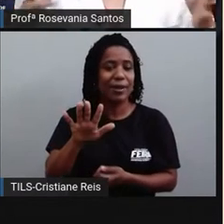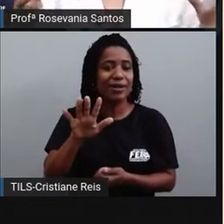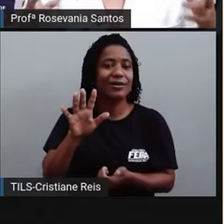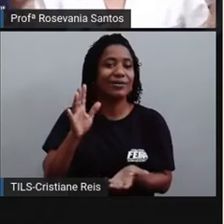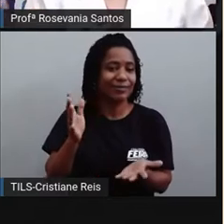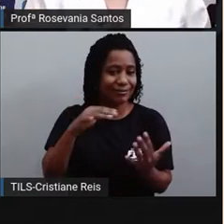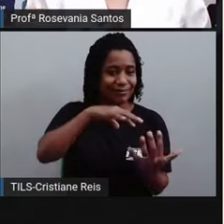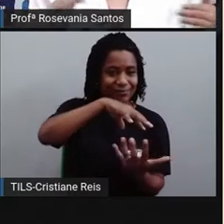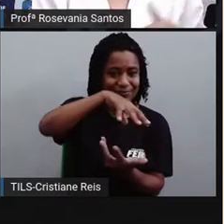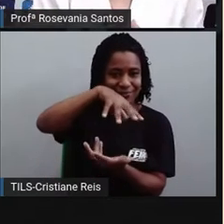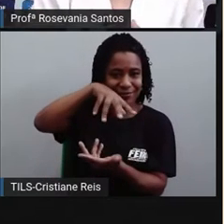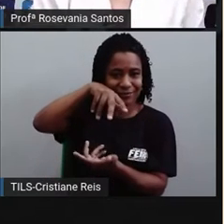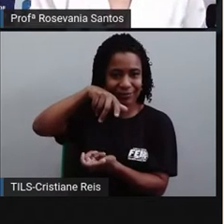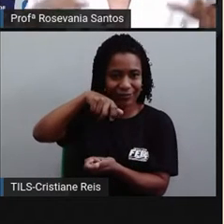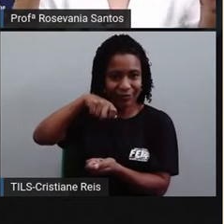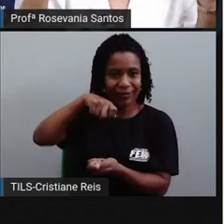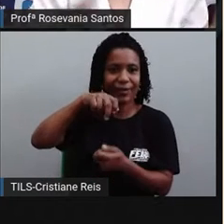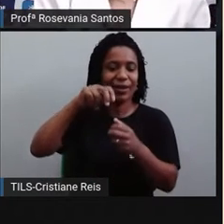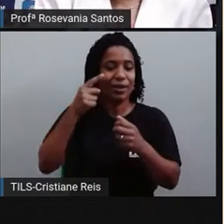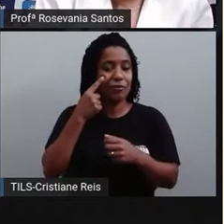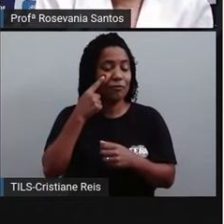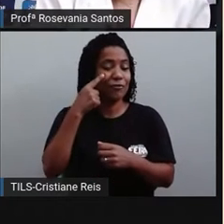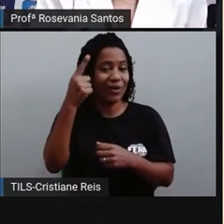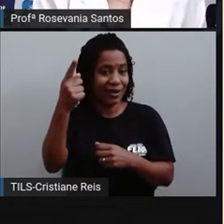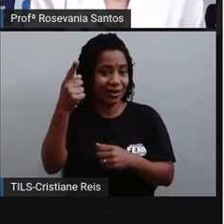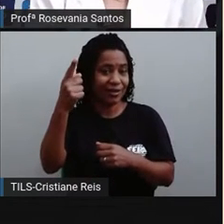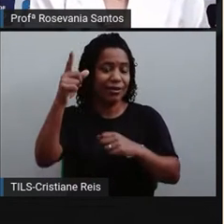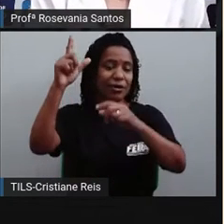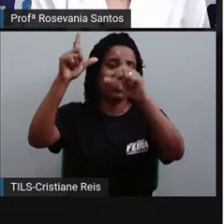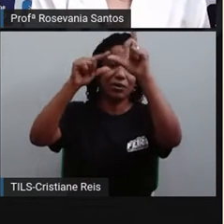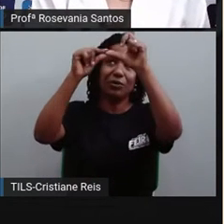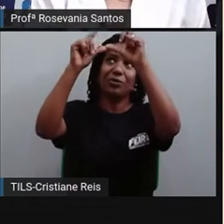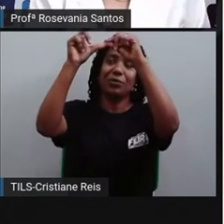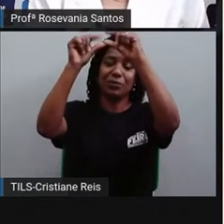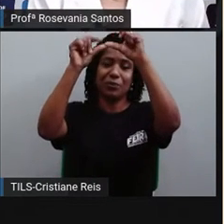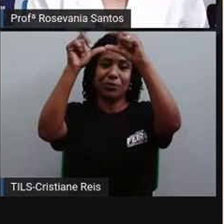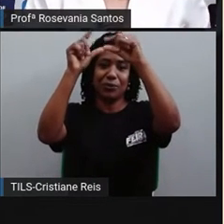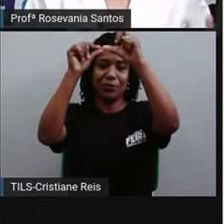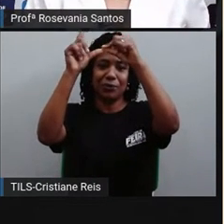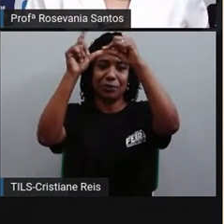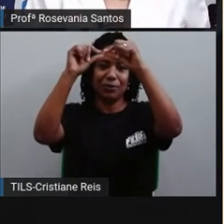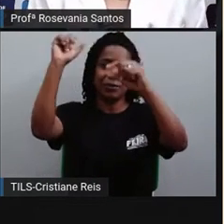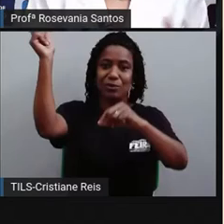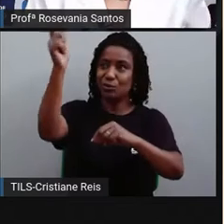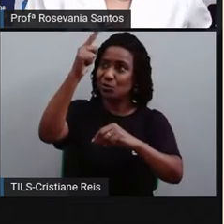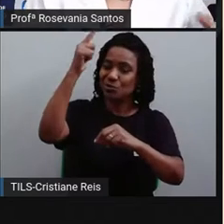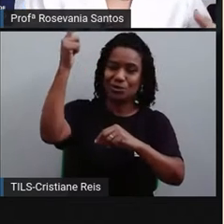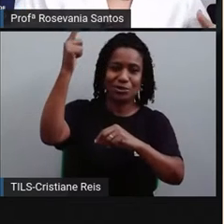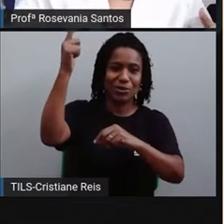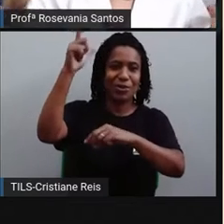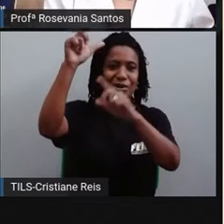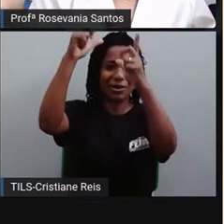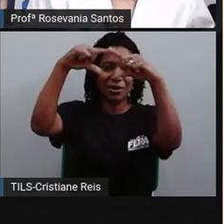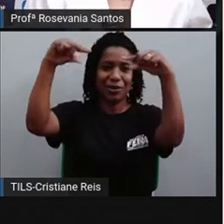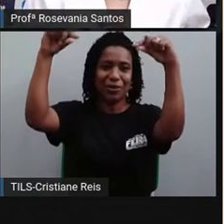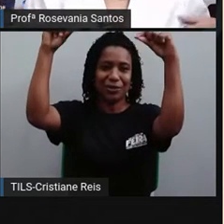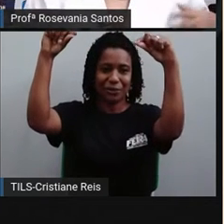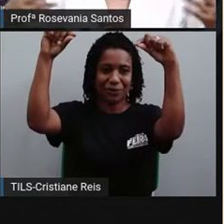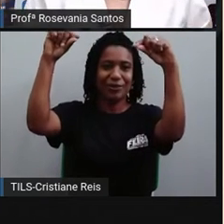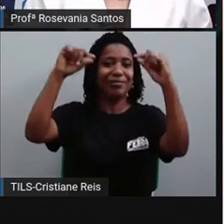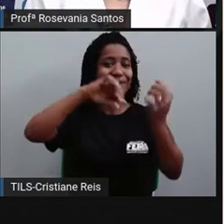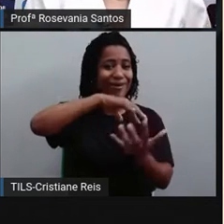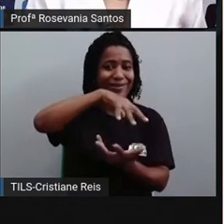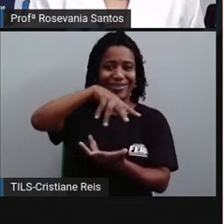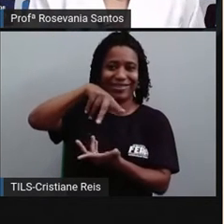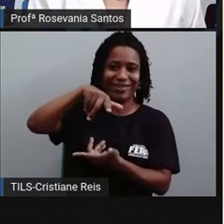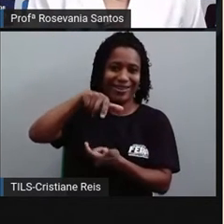quase todos esses astros, né? Que eu citei agora, eles estão em movimento junto com a Terra. E nós não percebemos porque estamos viajando junto com